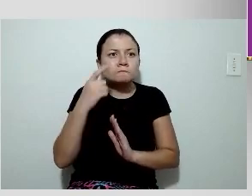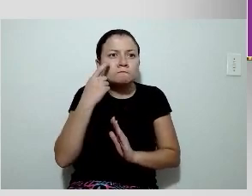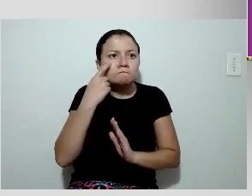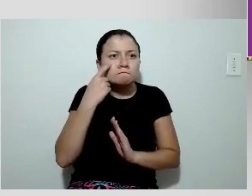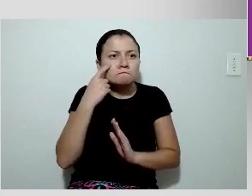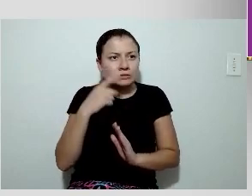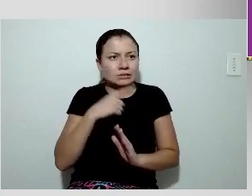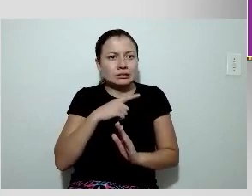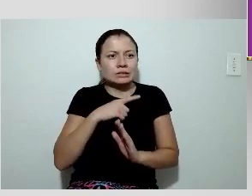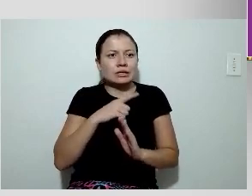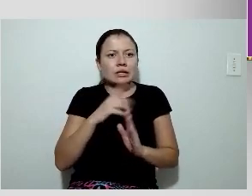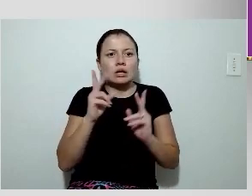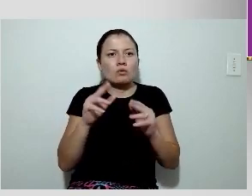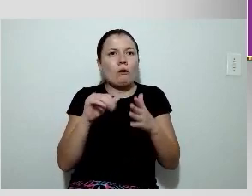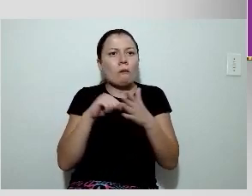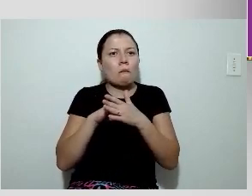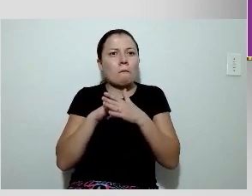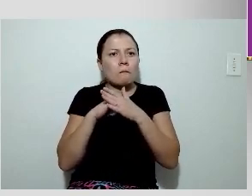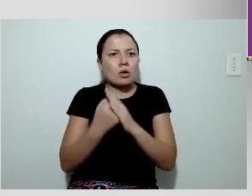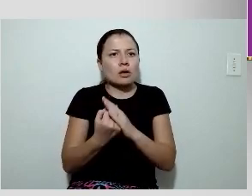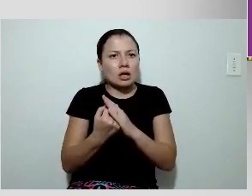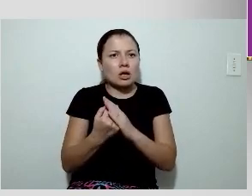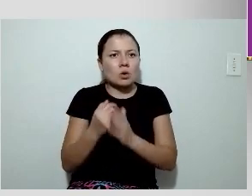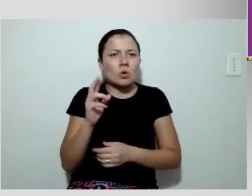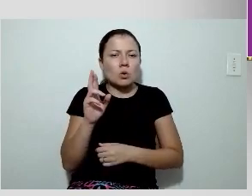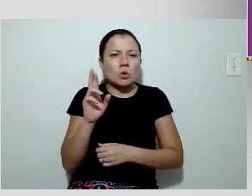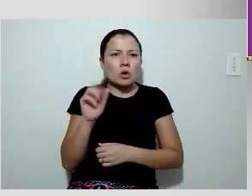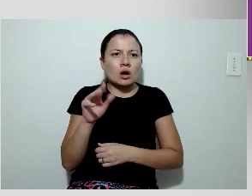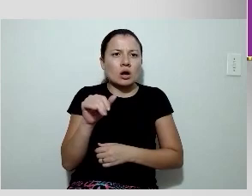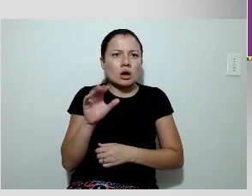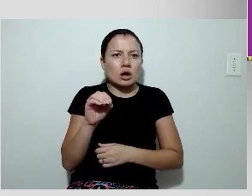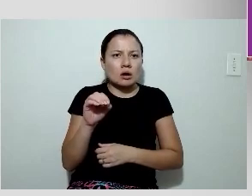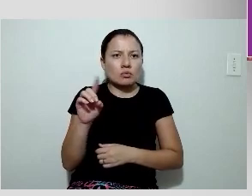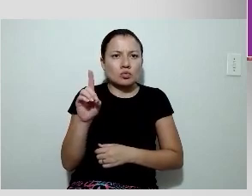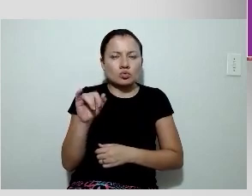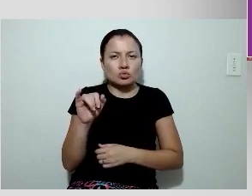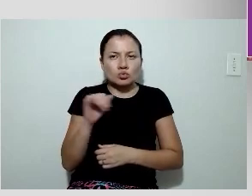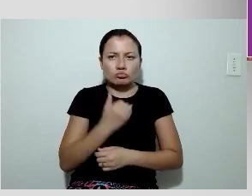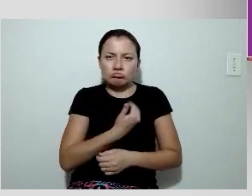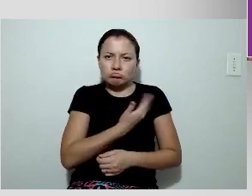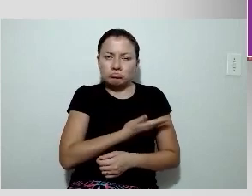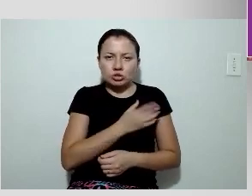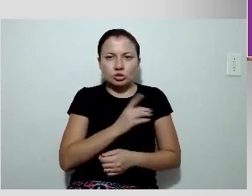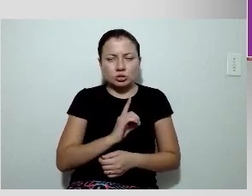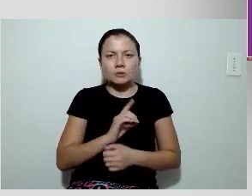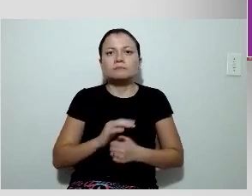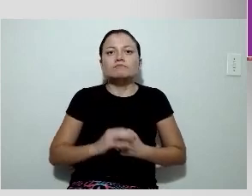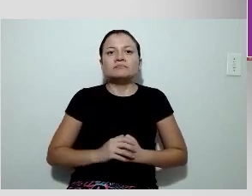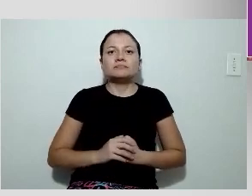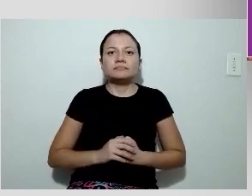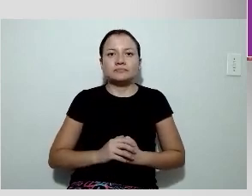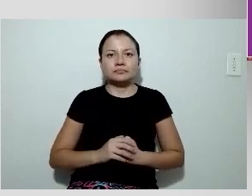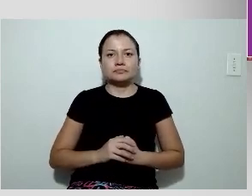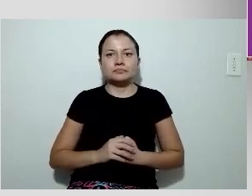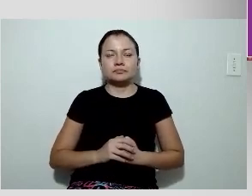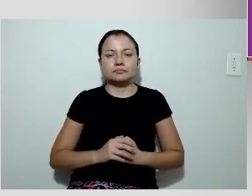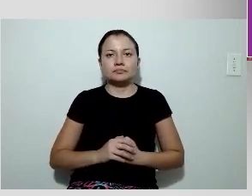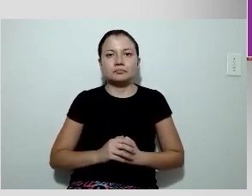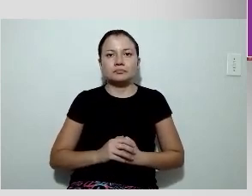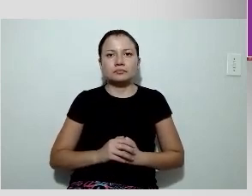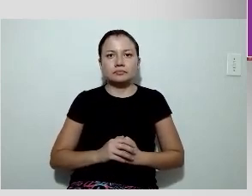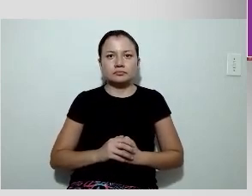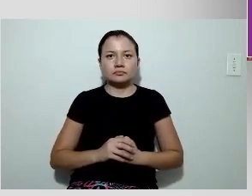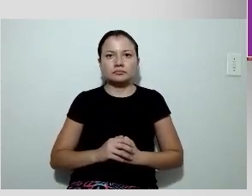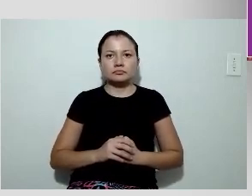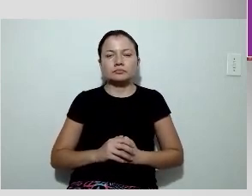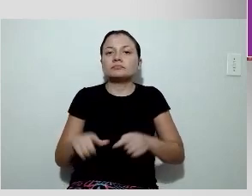direito, de segundo grau, RSR' e o padrão IV1. Observamos também, em